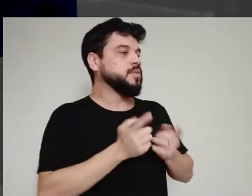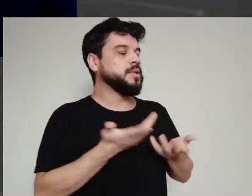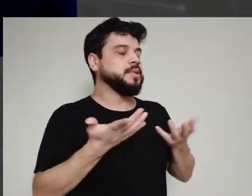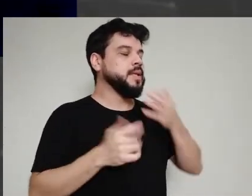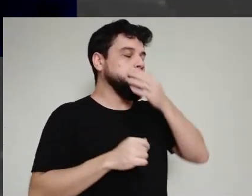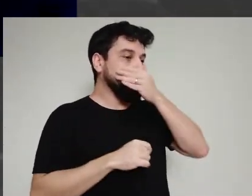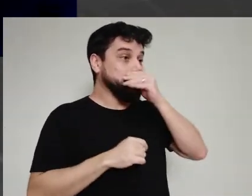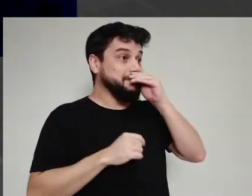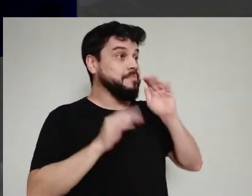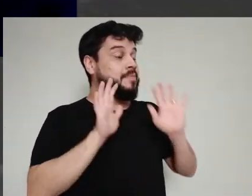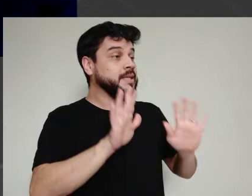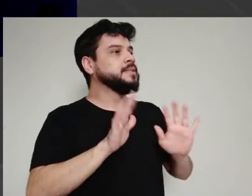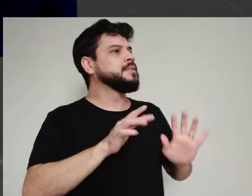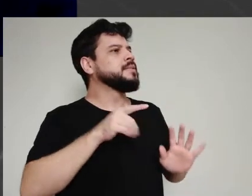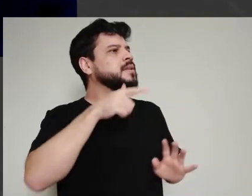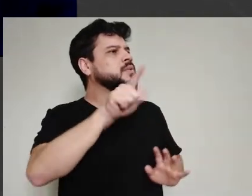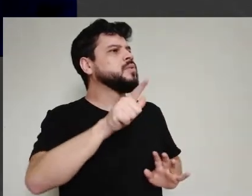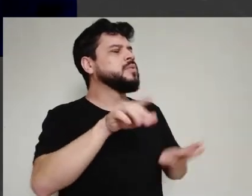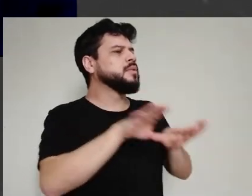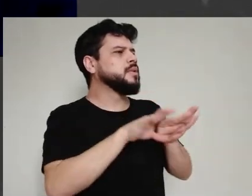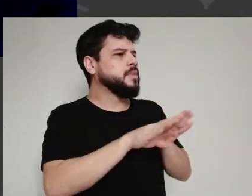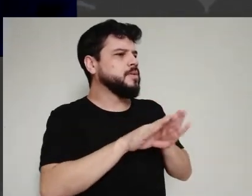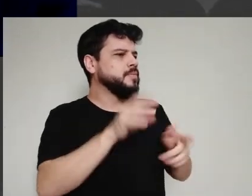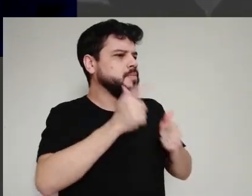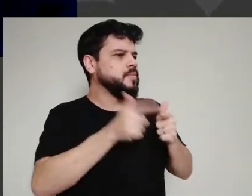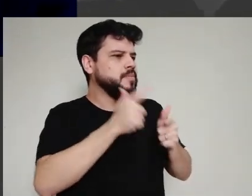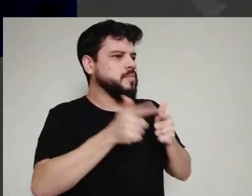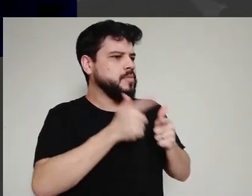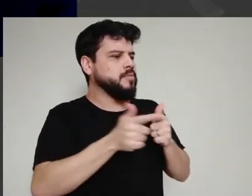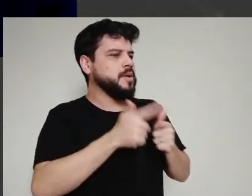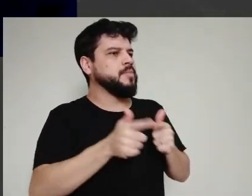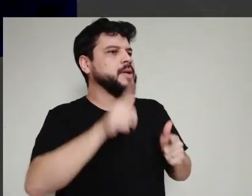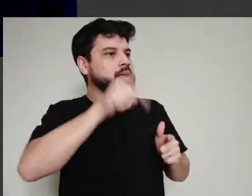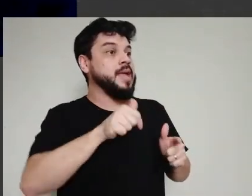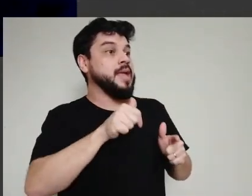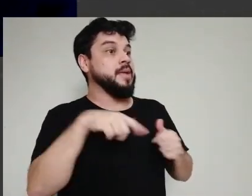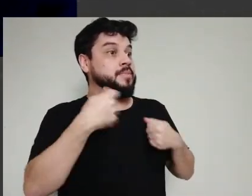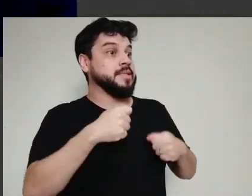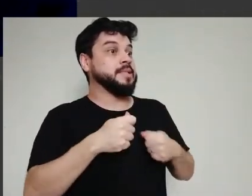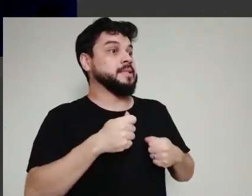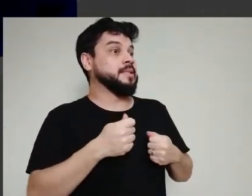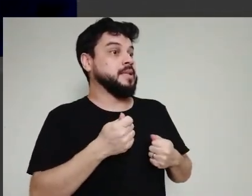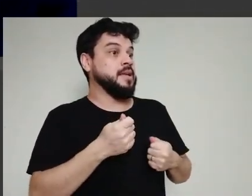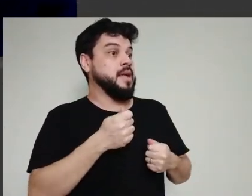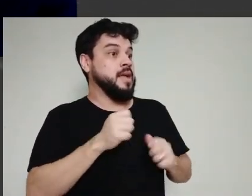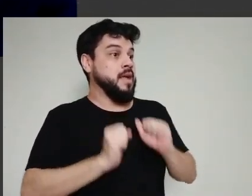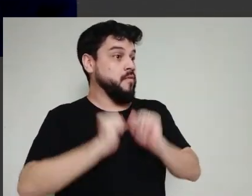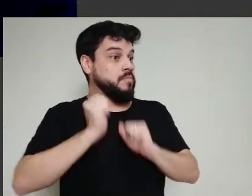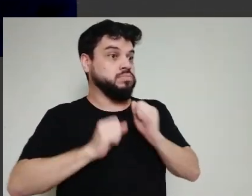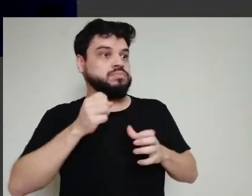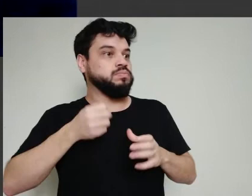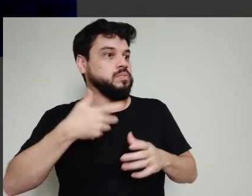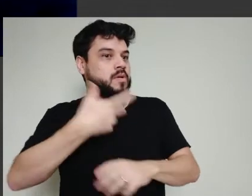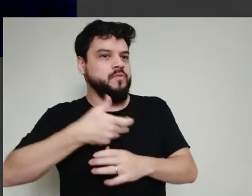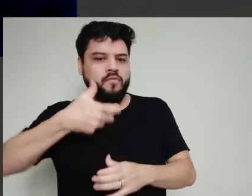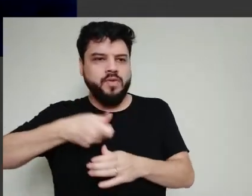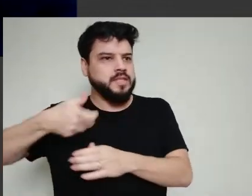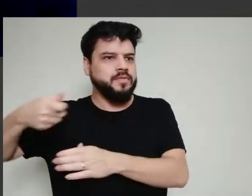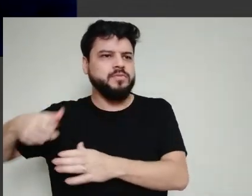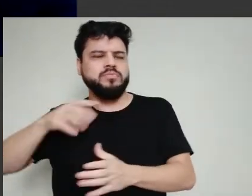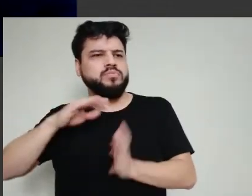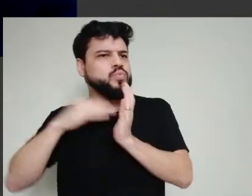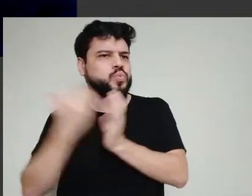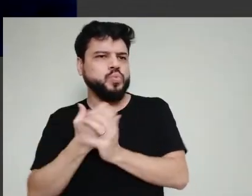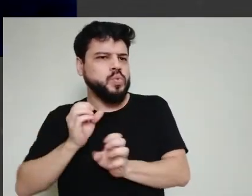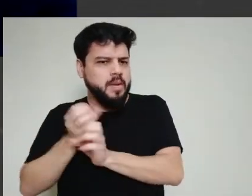não tem o que fazer, você tem que vacinar todo mundo. E como que fica a capacidade dos laboratórios de produzirem essas vacinas? Por